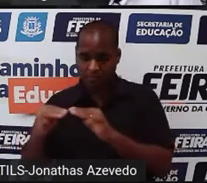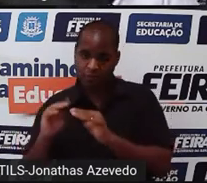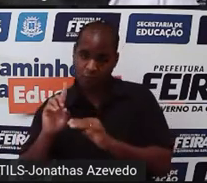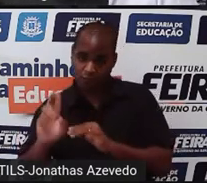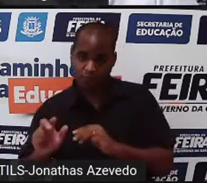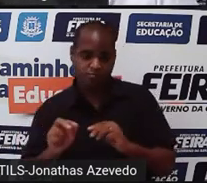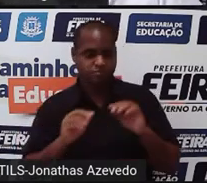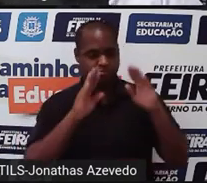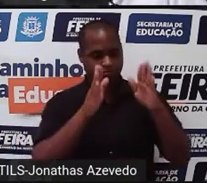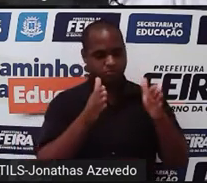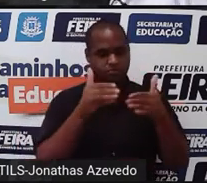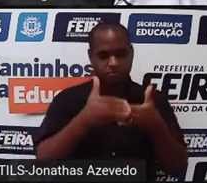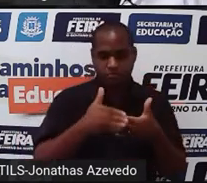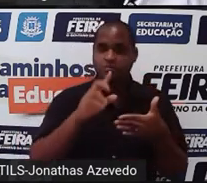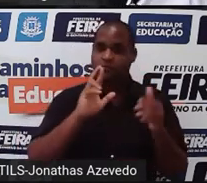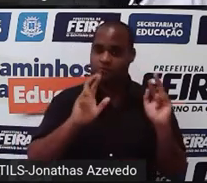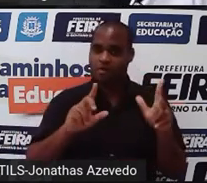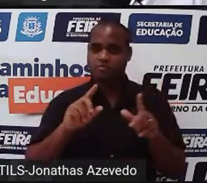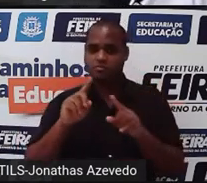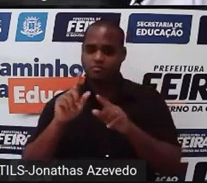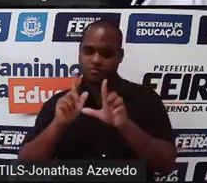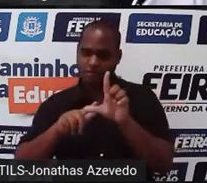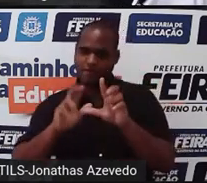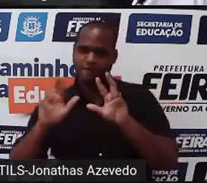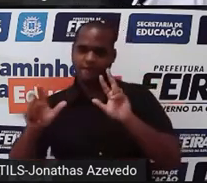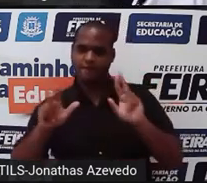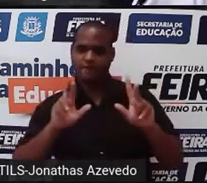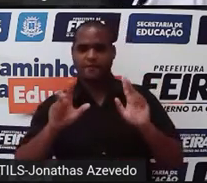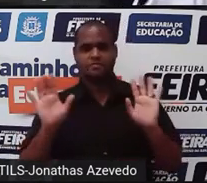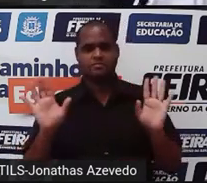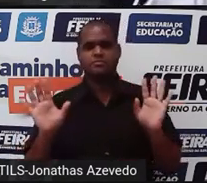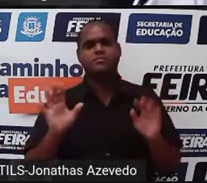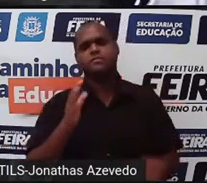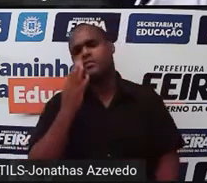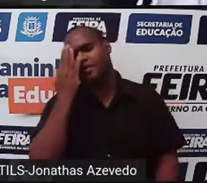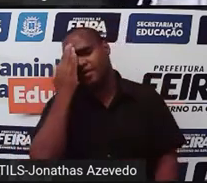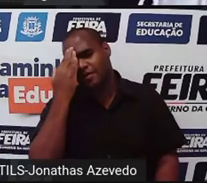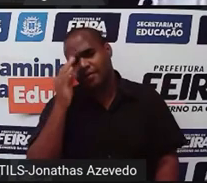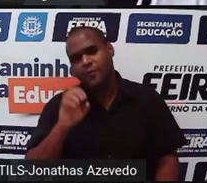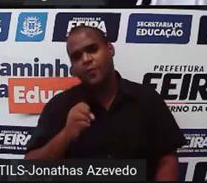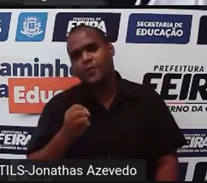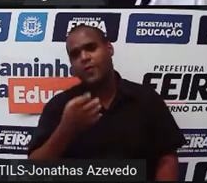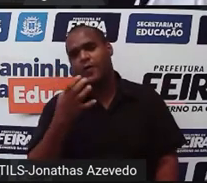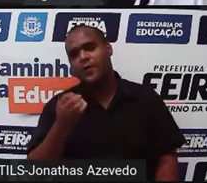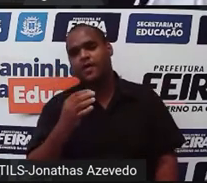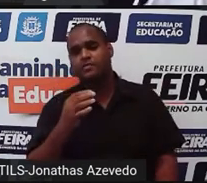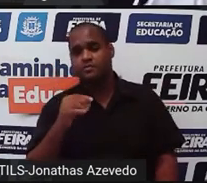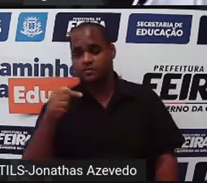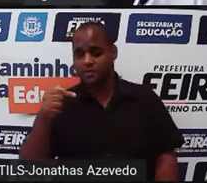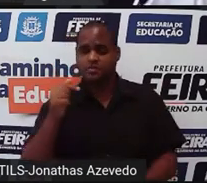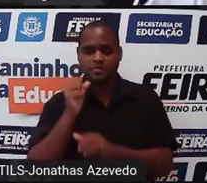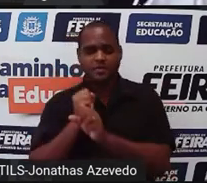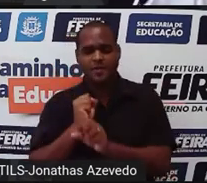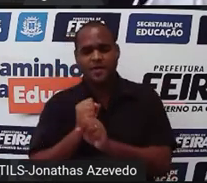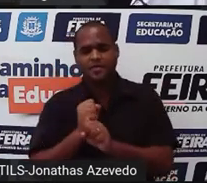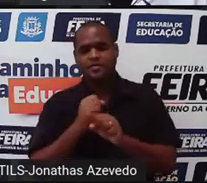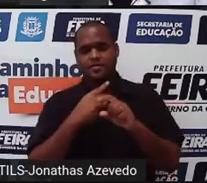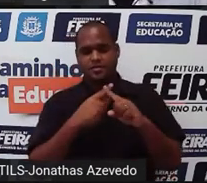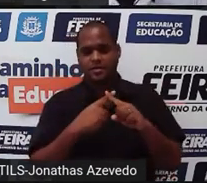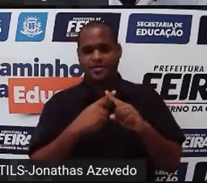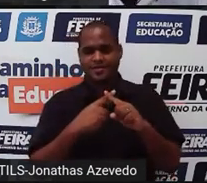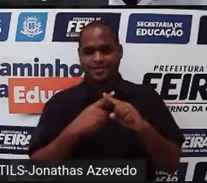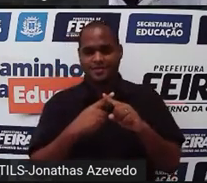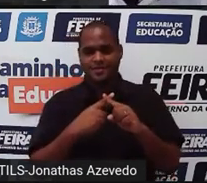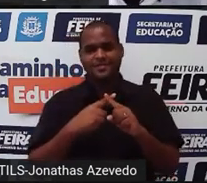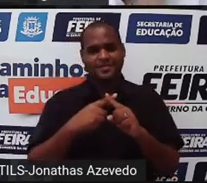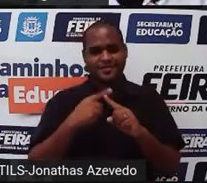a de cubos é outra, eu vou usar duas letras diferentes. O que é que eu sei? Que o total de figuras é sete. Ou seja, se eu pegar a quantidade